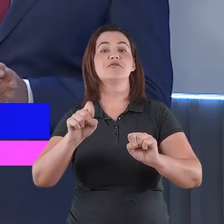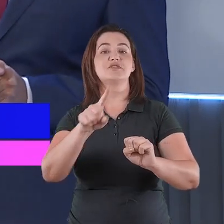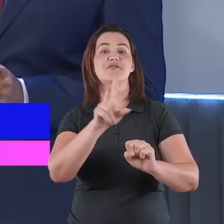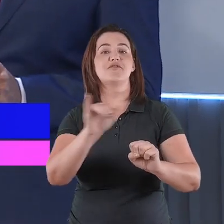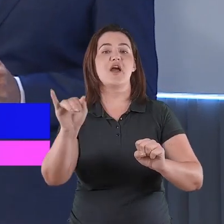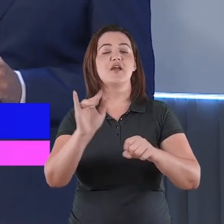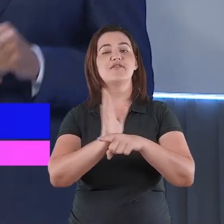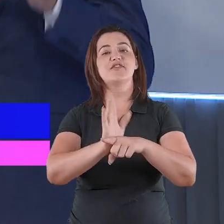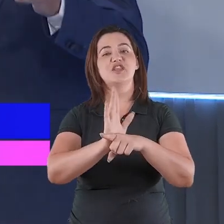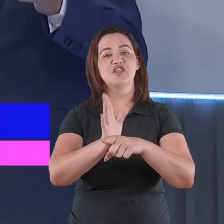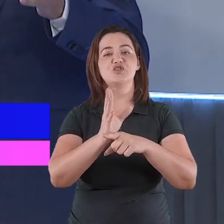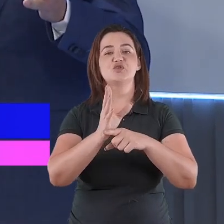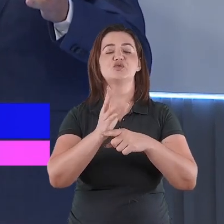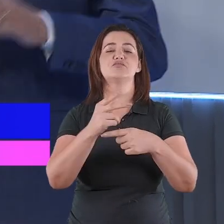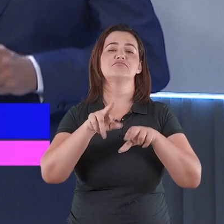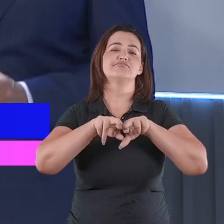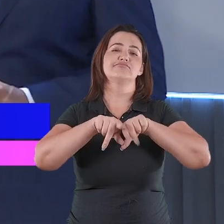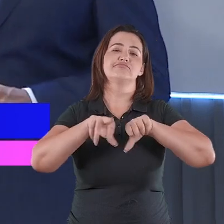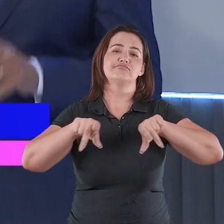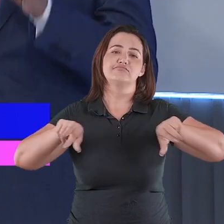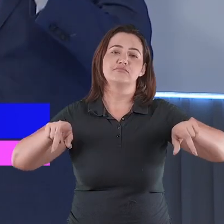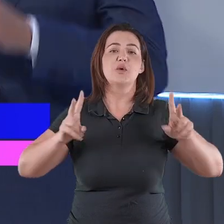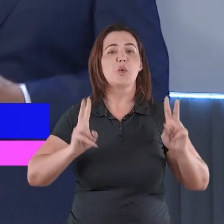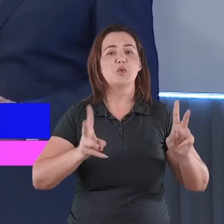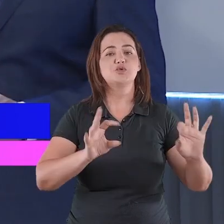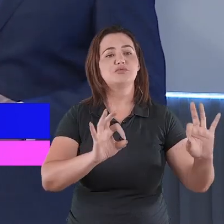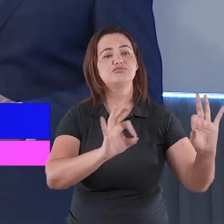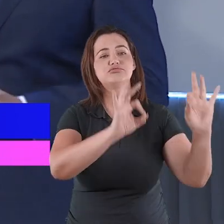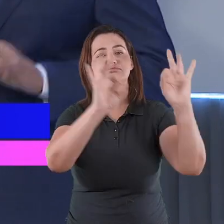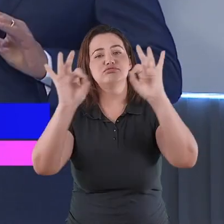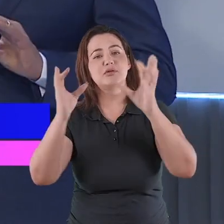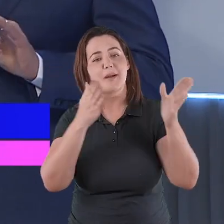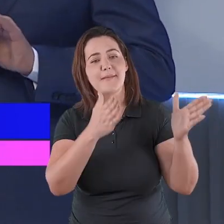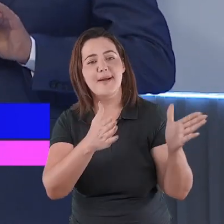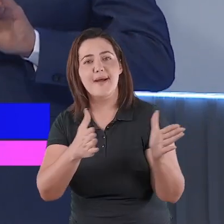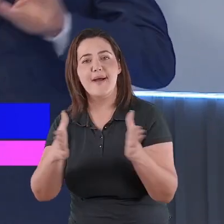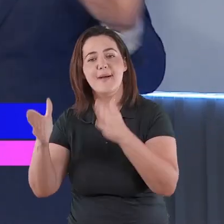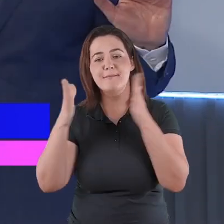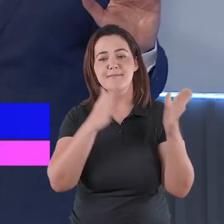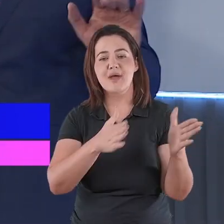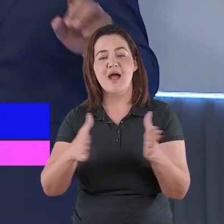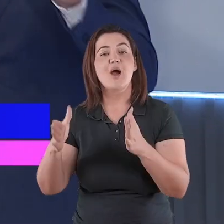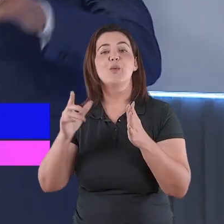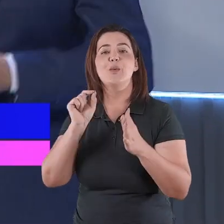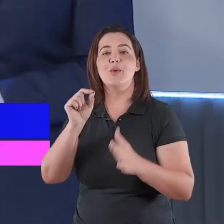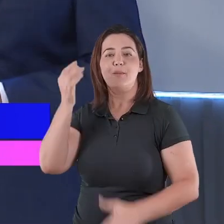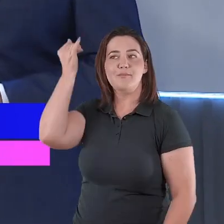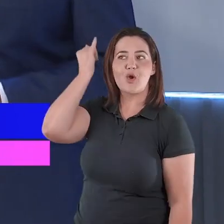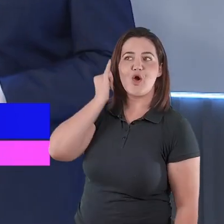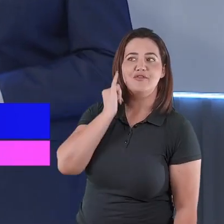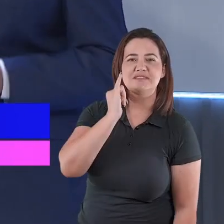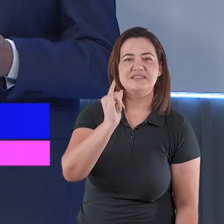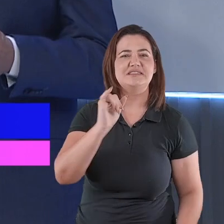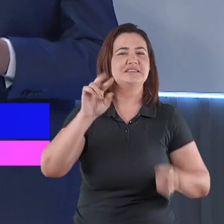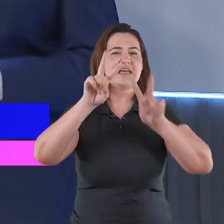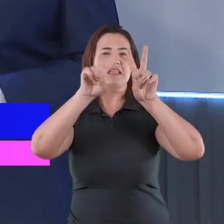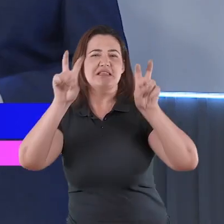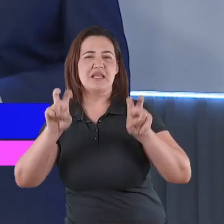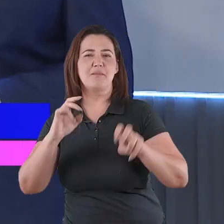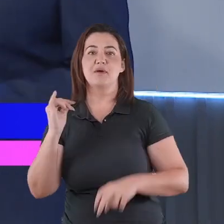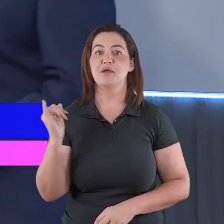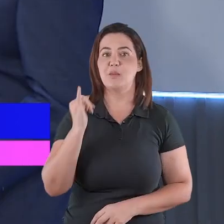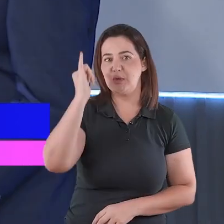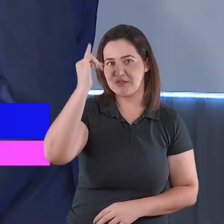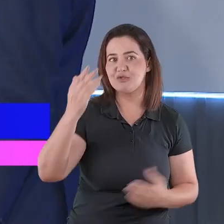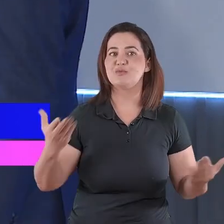adicionais, para continuar estudando as profecias, porque elas são importantíssimas para os dias dos